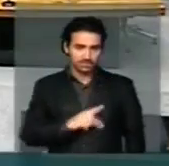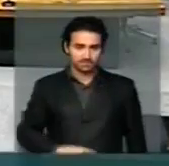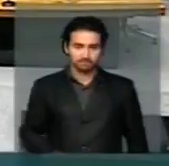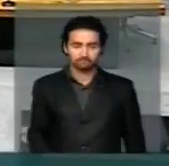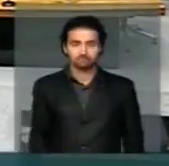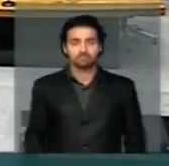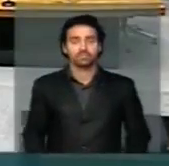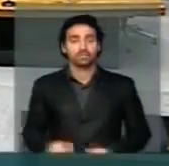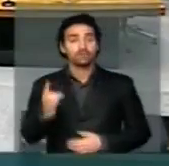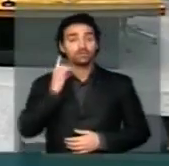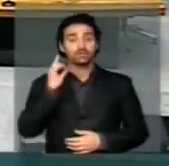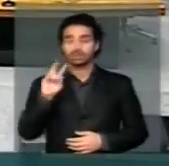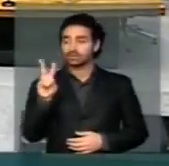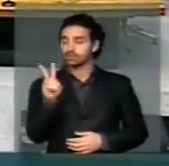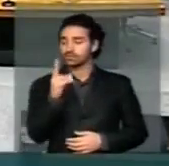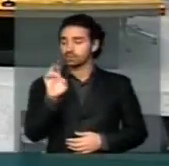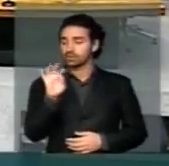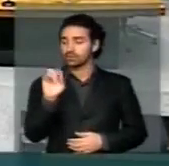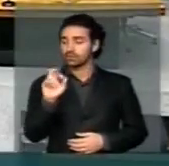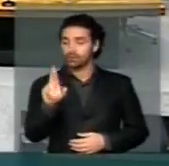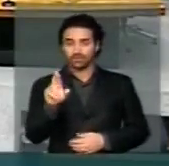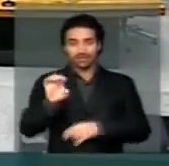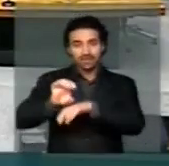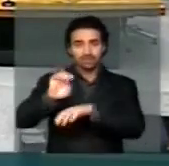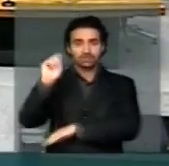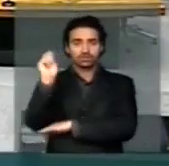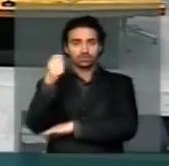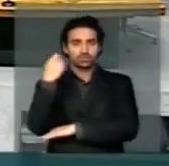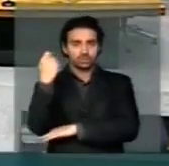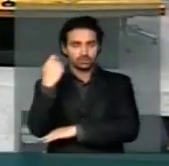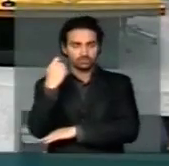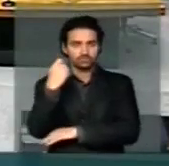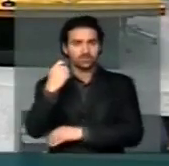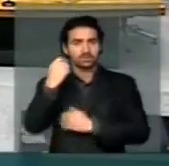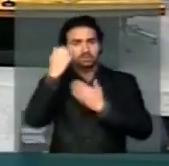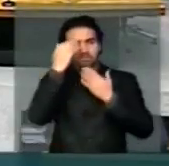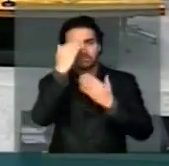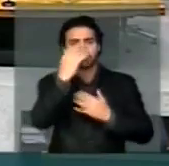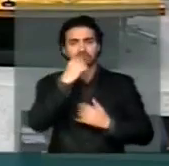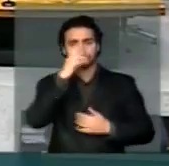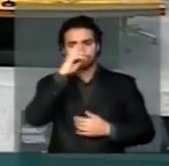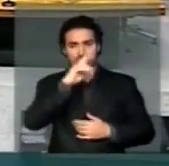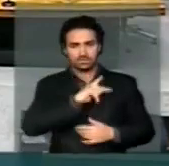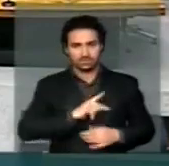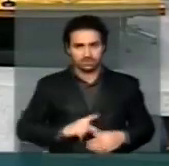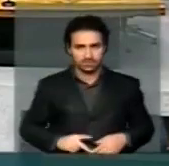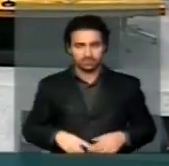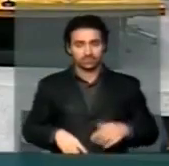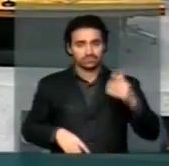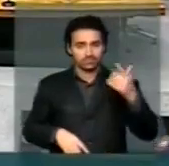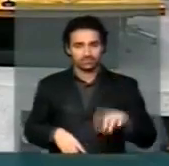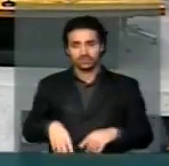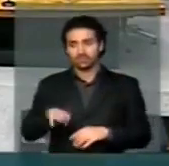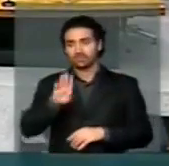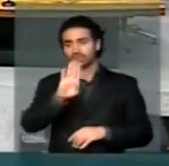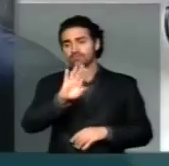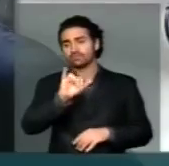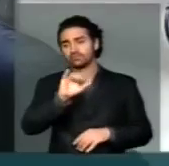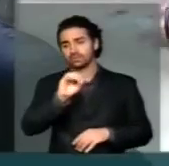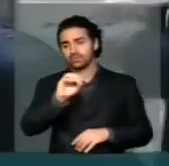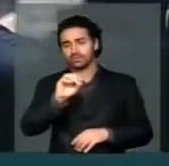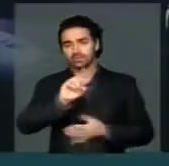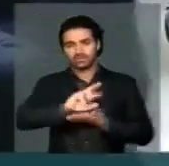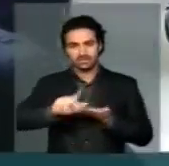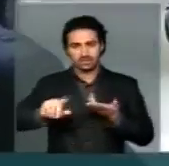Nosso deputado Heitor Chuc, do Rio Grande do Sul. Obrigado, presidente. Cada vez mais a biodiversidade, a